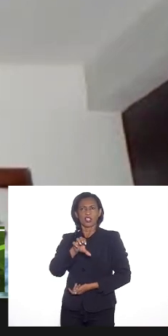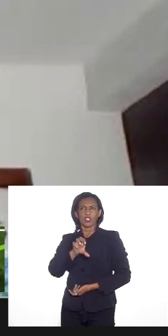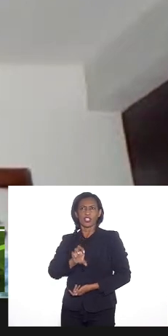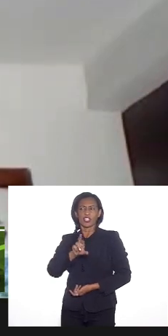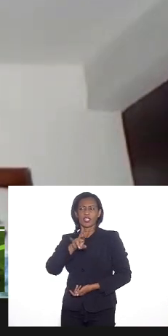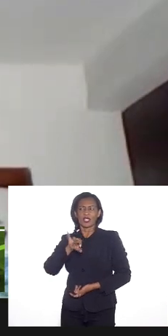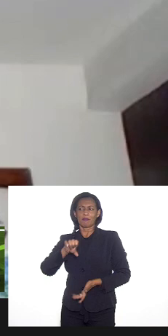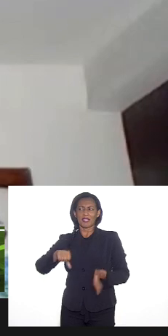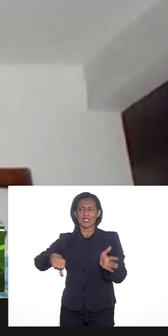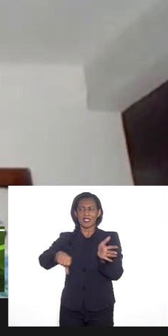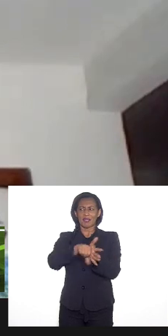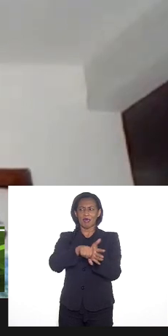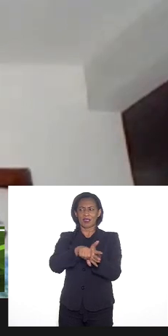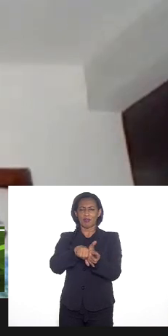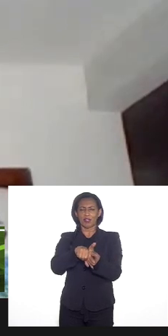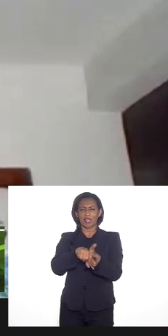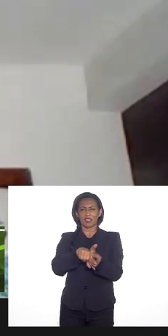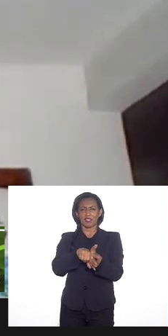nossos